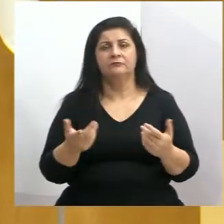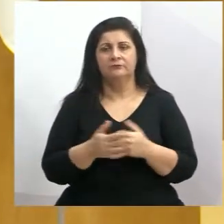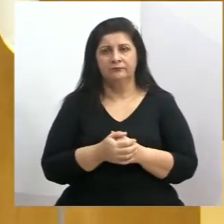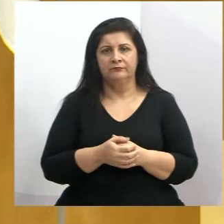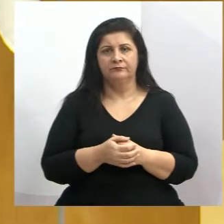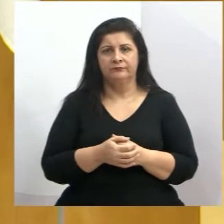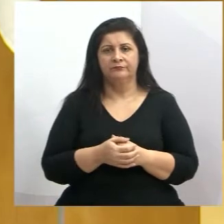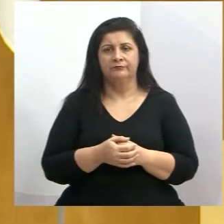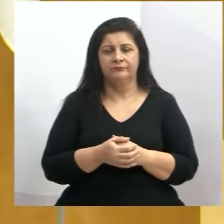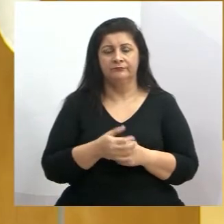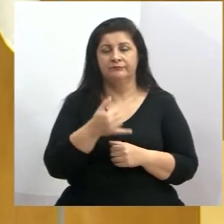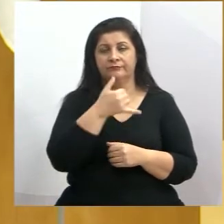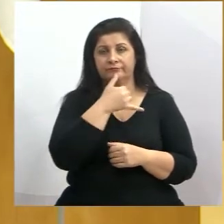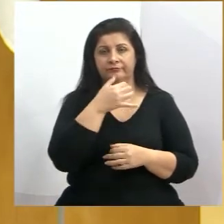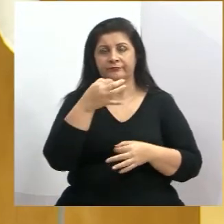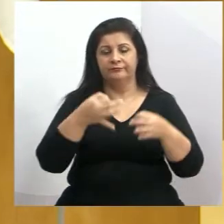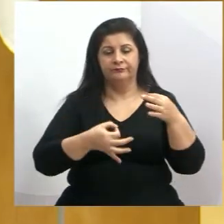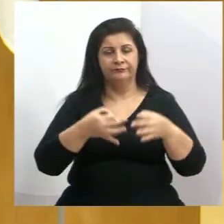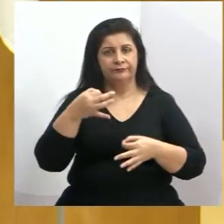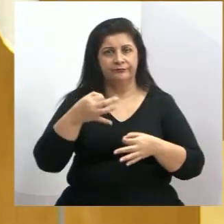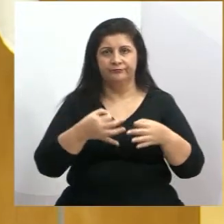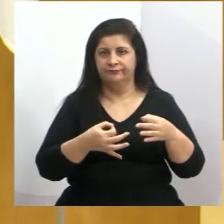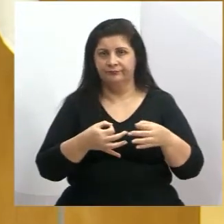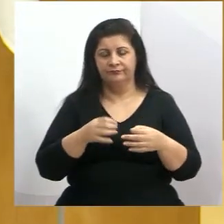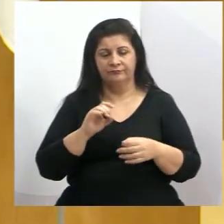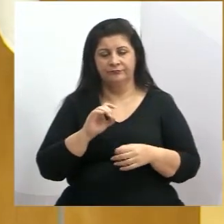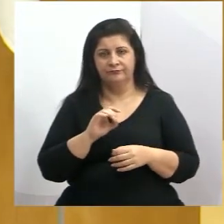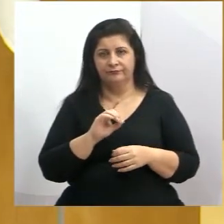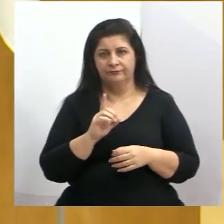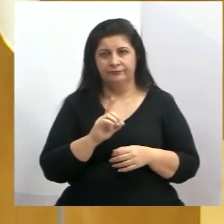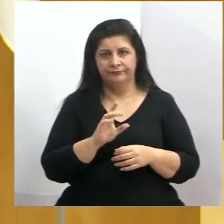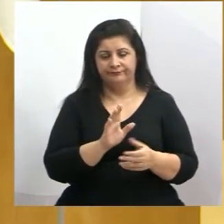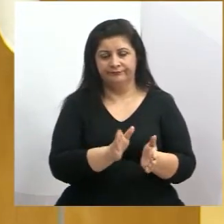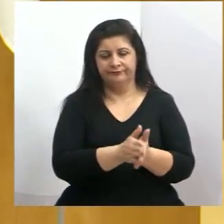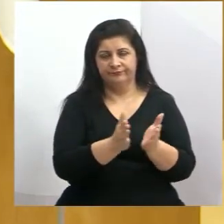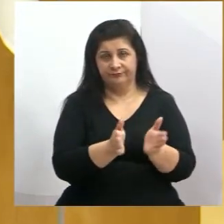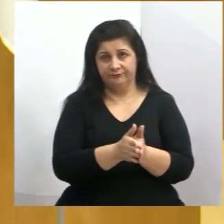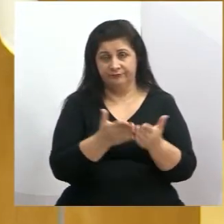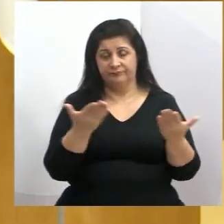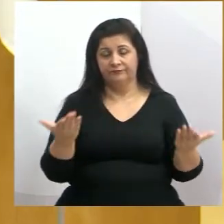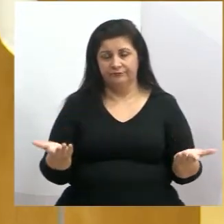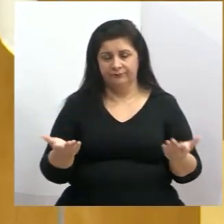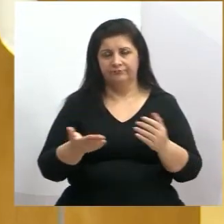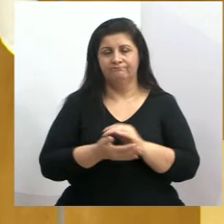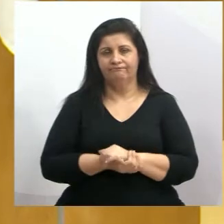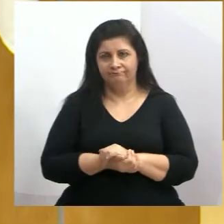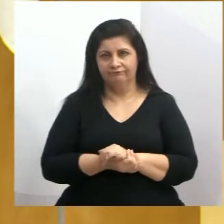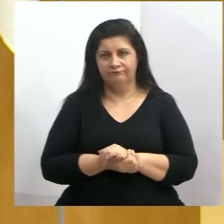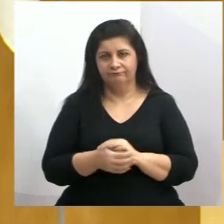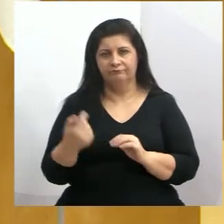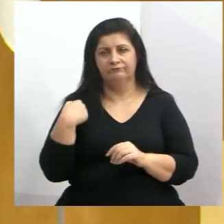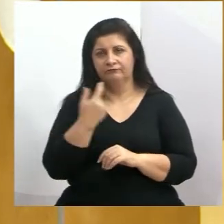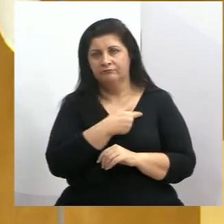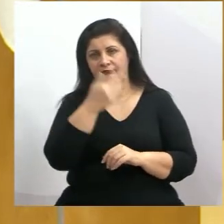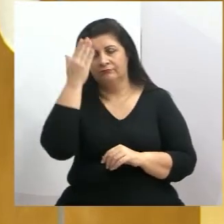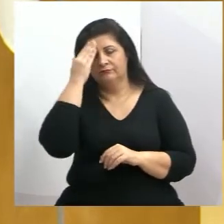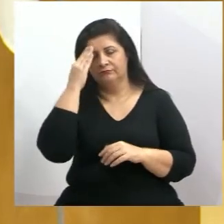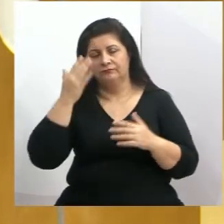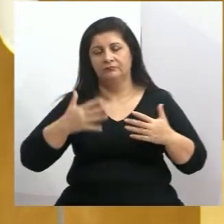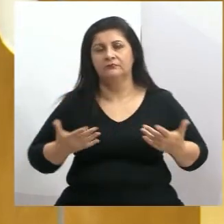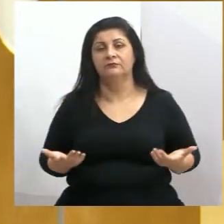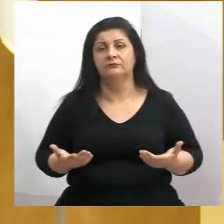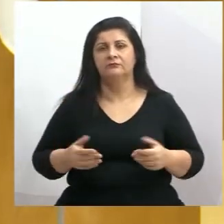Que, infelizmente, a justiça só funciona para os pobres, né? Só funciona para aqueles que precisam. E nós sabemos que, infelizmente,